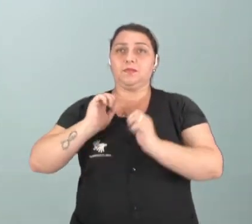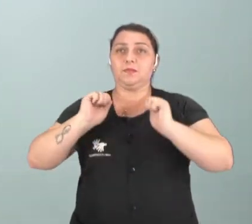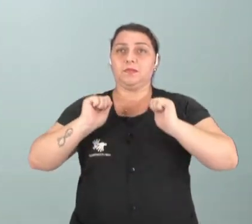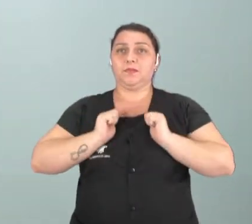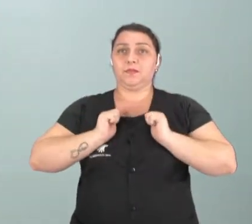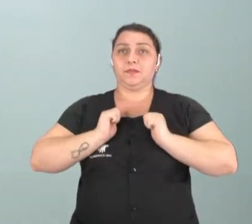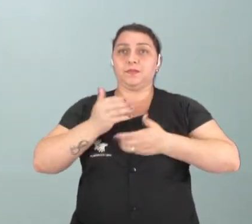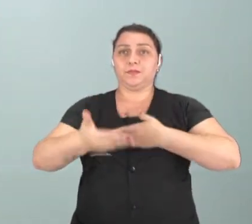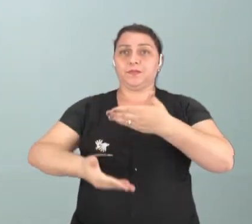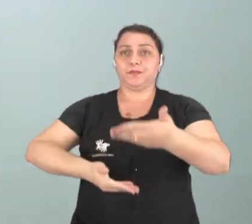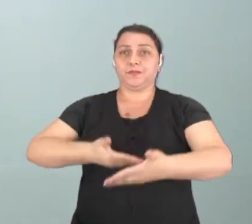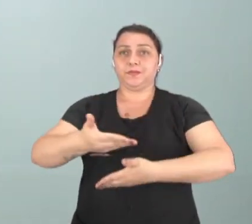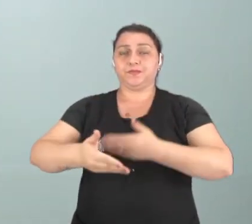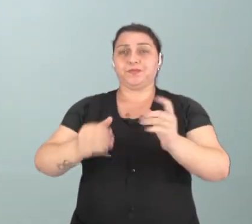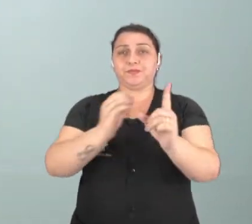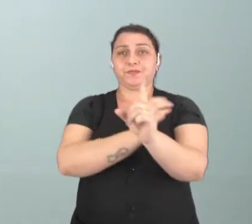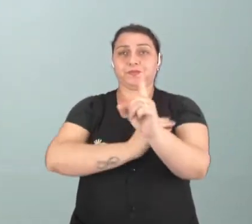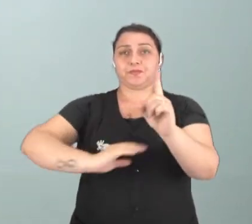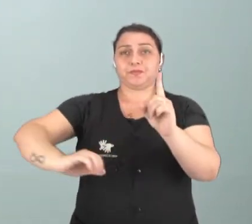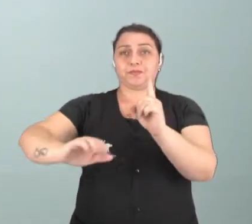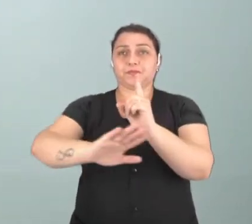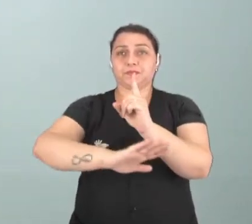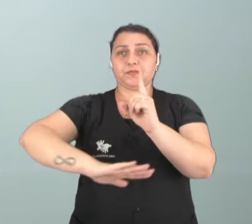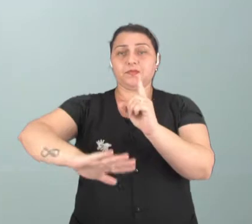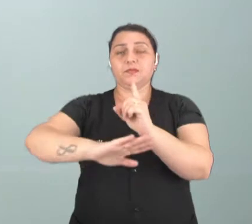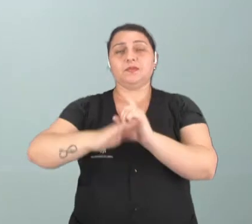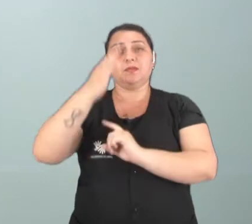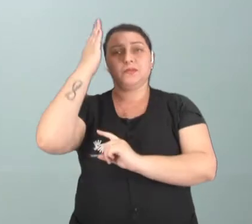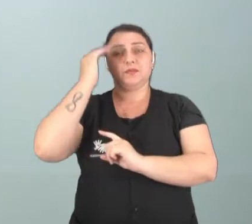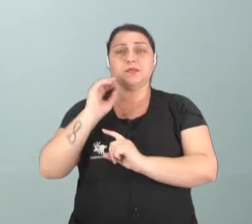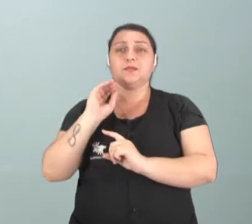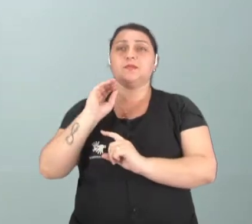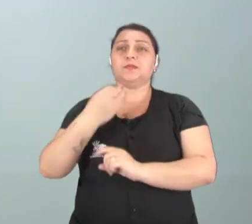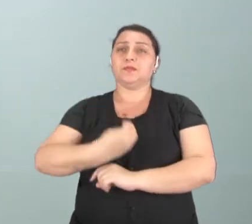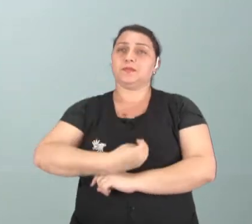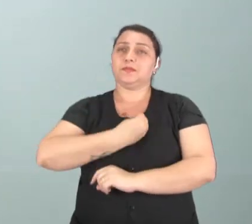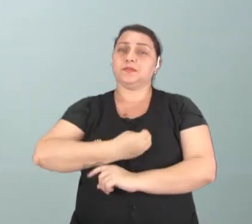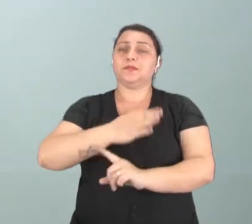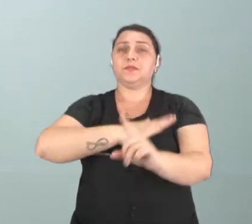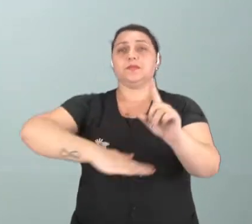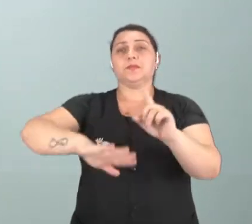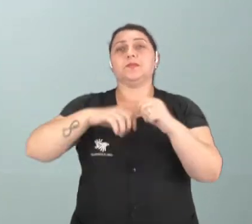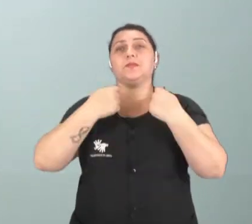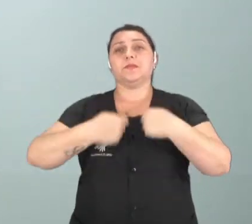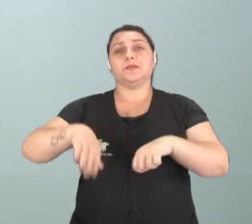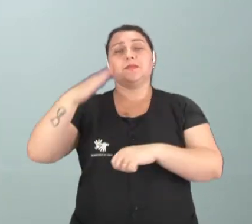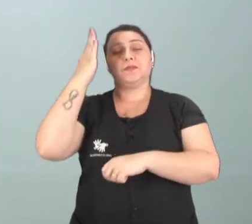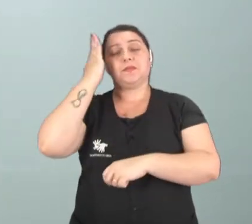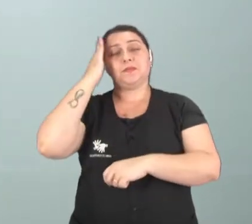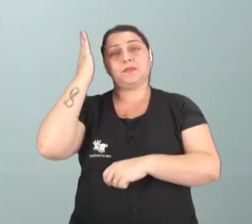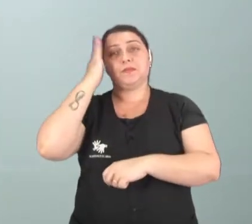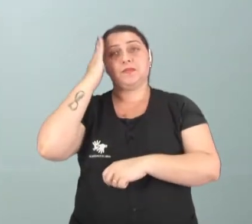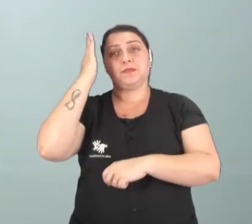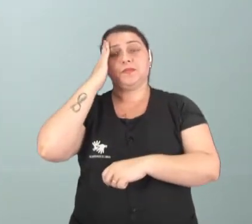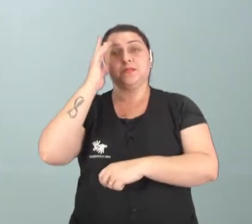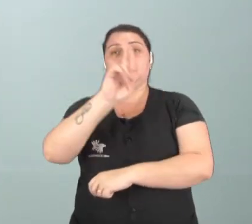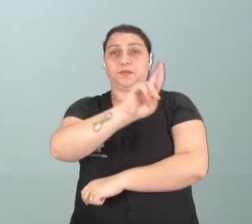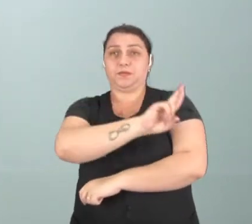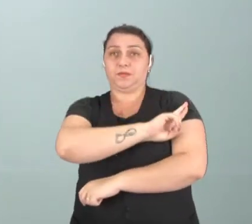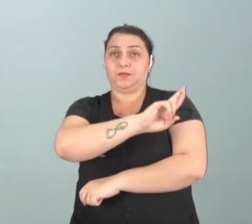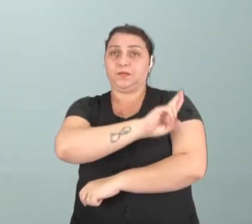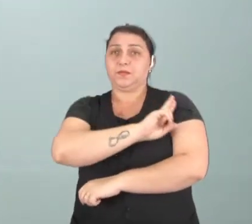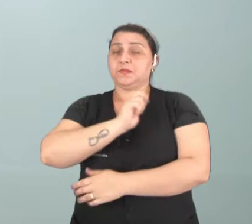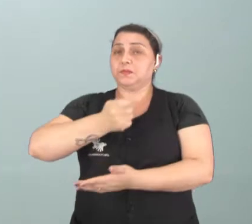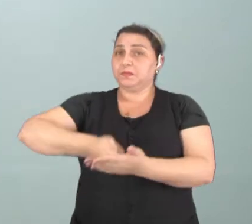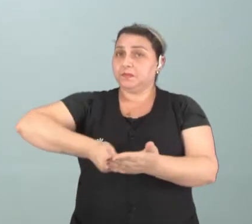convivência social e sabemos que viver em sociedade, nós temos que entender que existem deveres, certo?